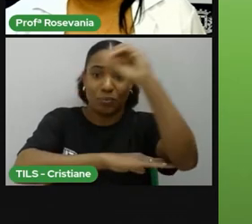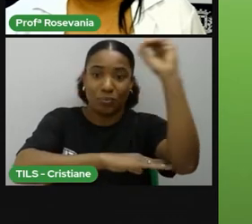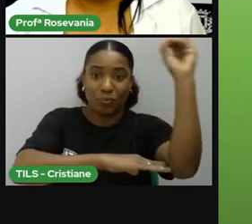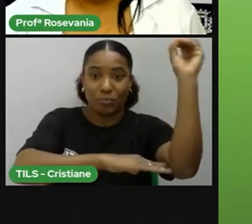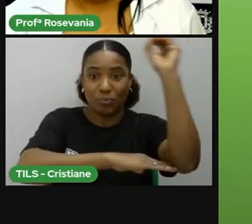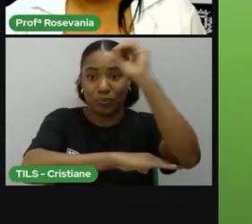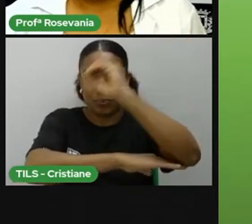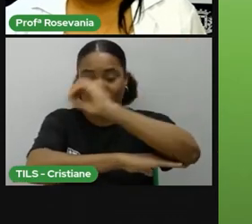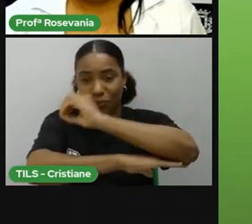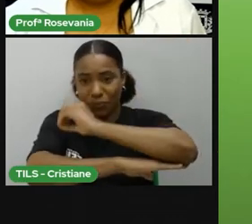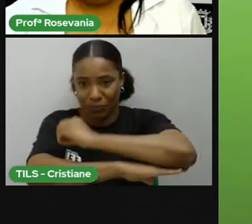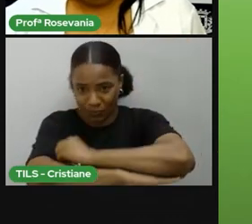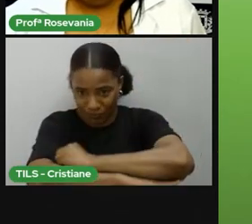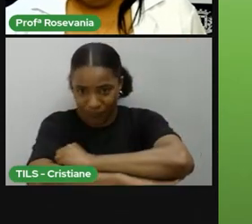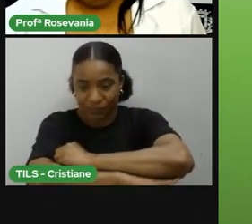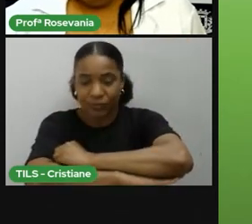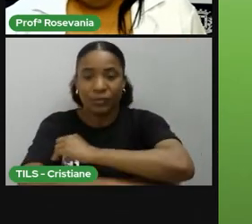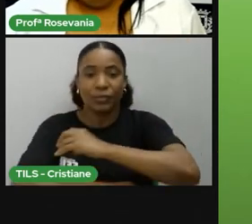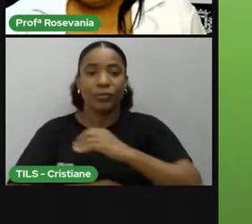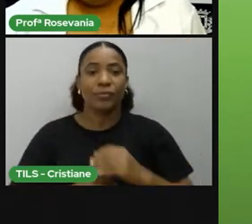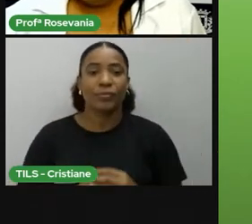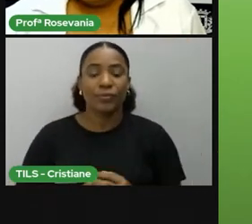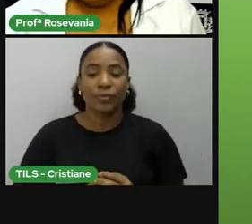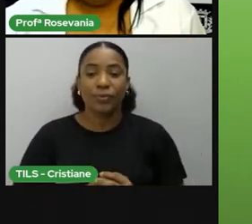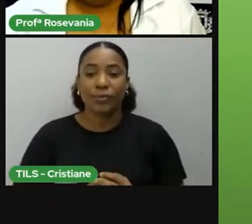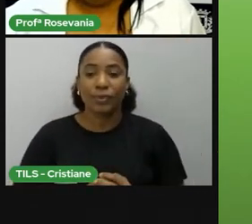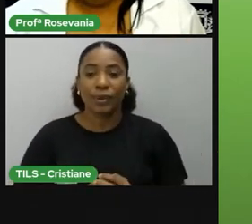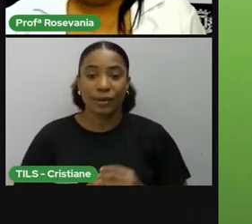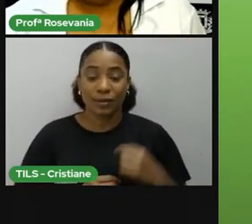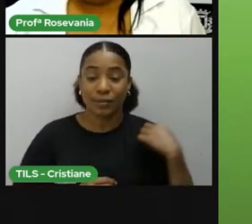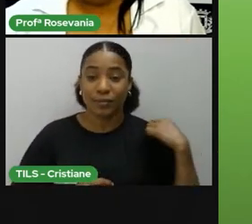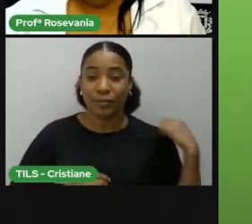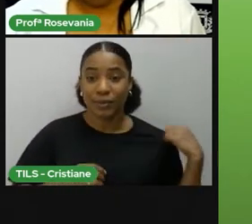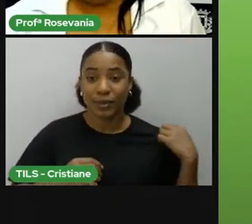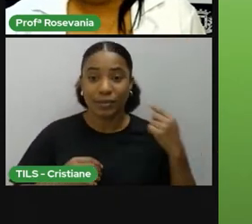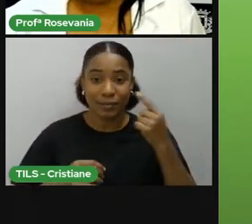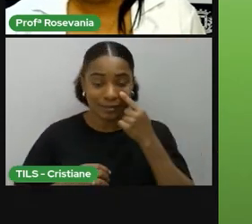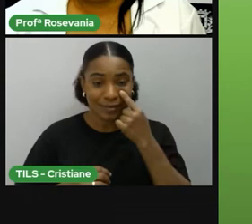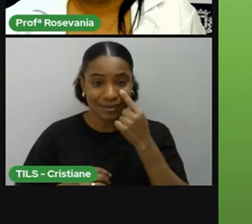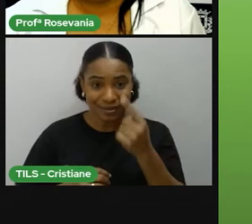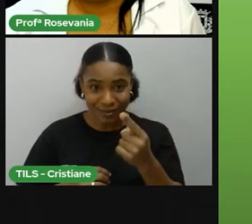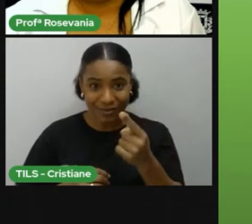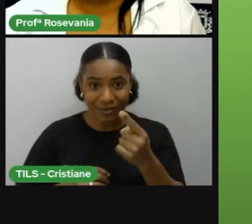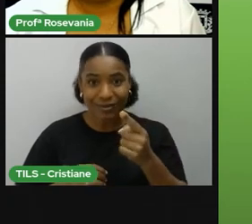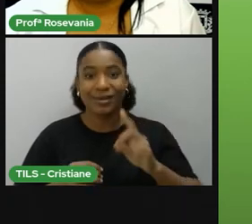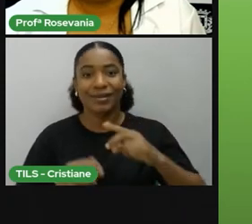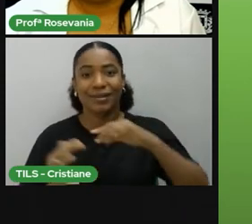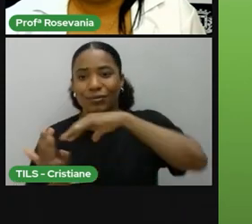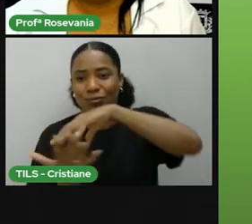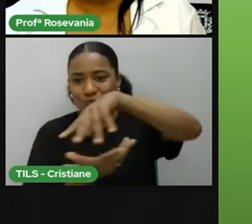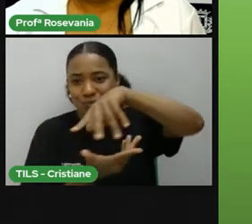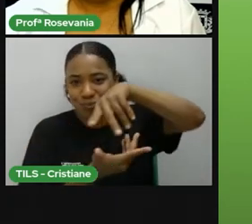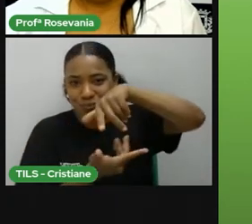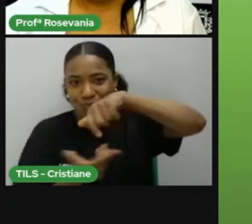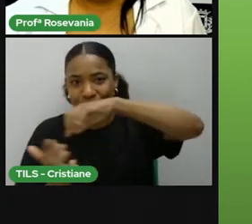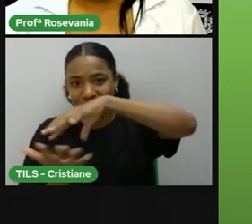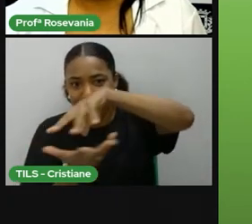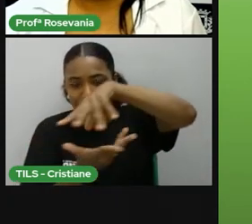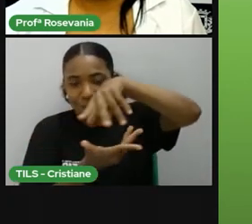dia polar, vocês percebam aqui, mesmo girando todinho, aqui nunca vai escurecer nesse pedacinho aqui, tá vendo?